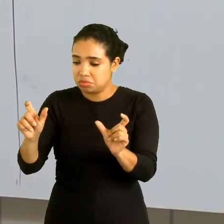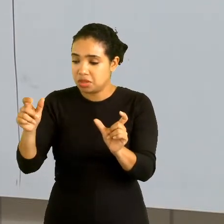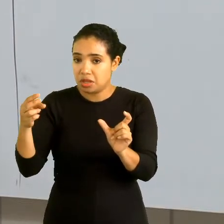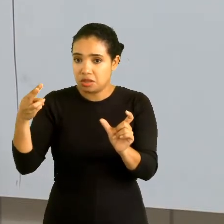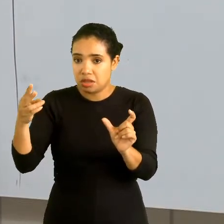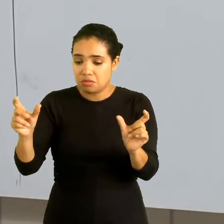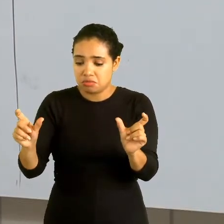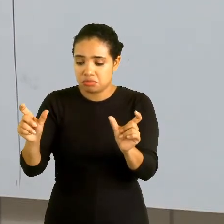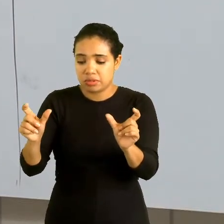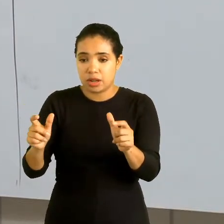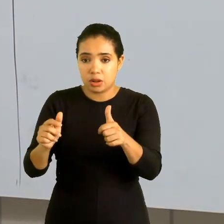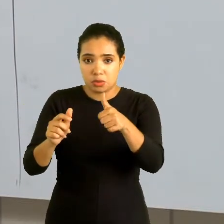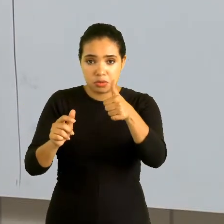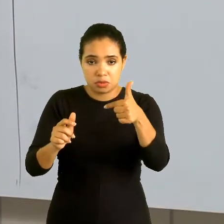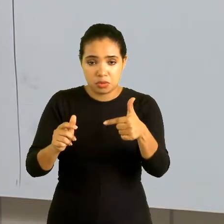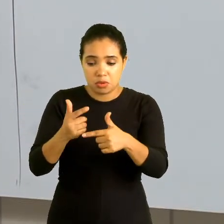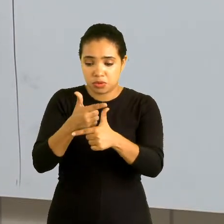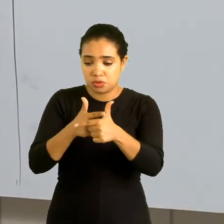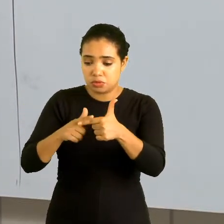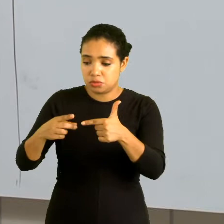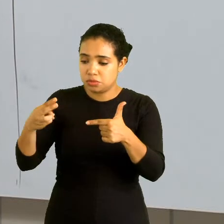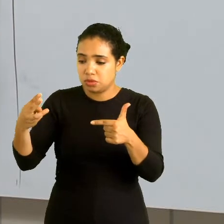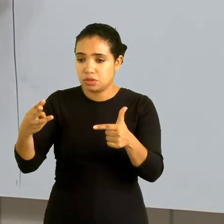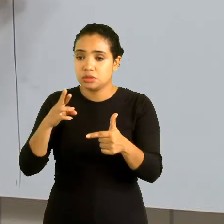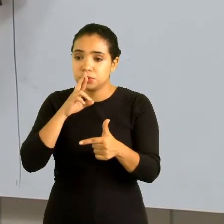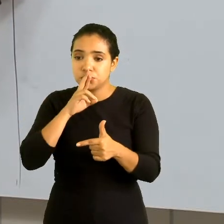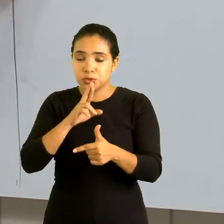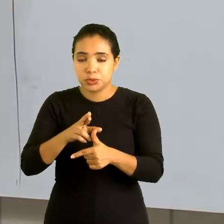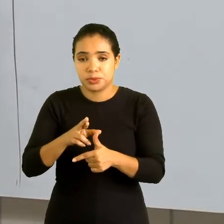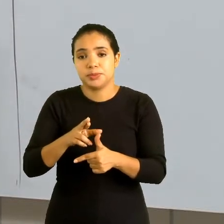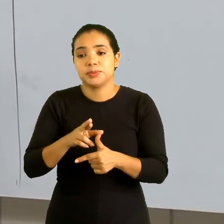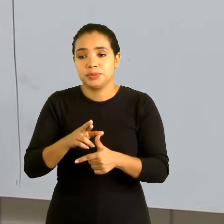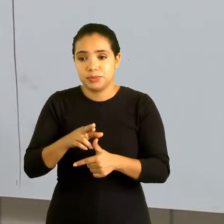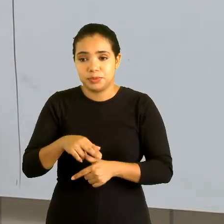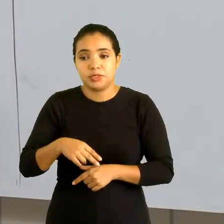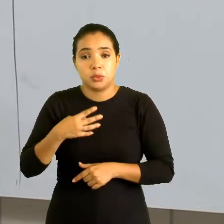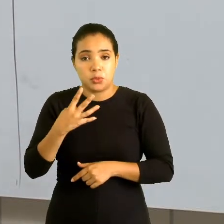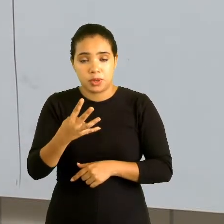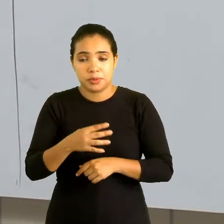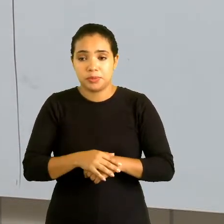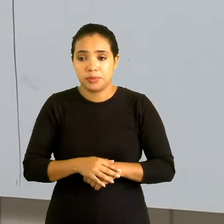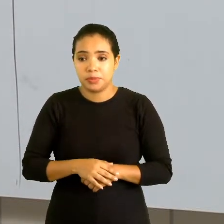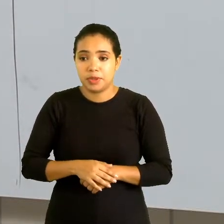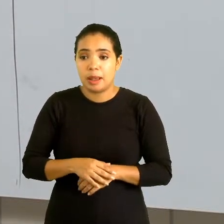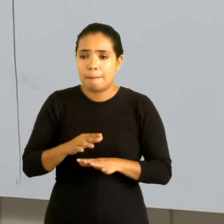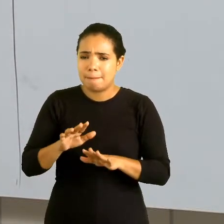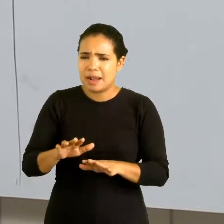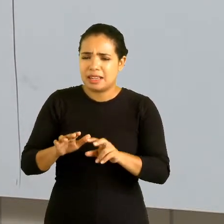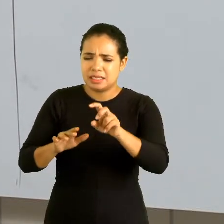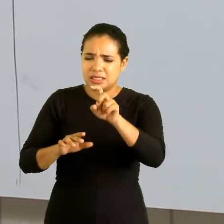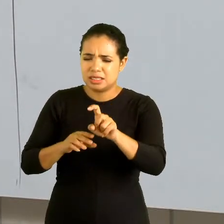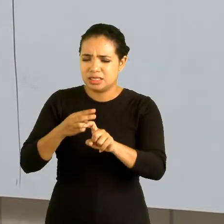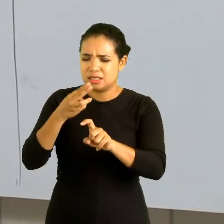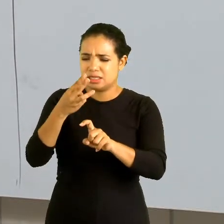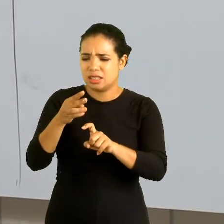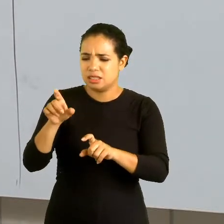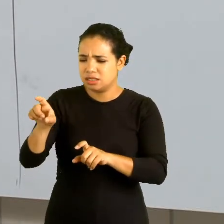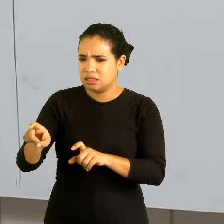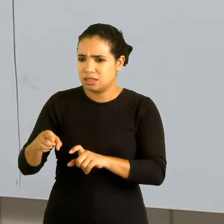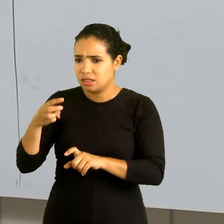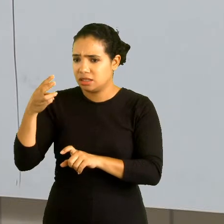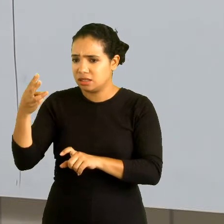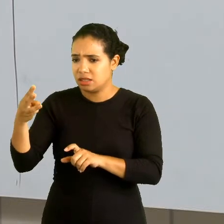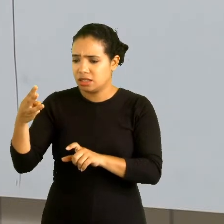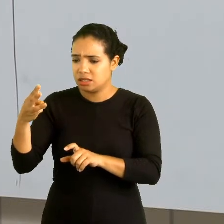uma coisa. Quando eu fizer 3 menos 3, dá 0. Precisa aparecer?